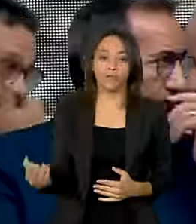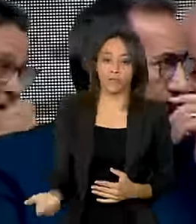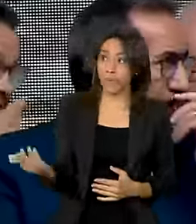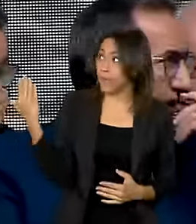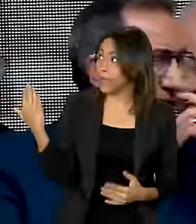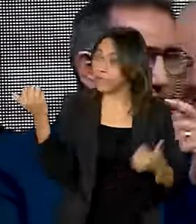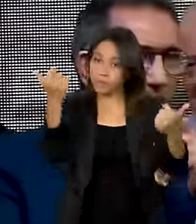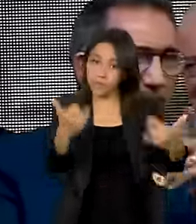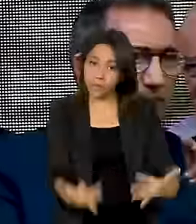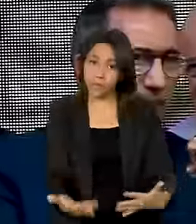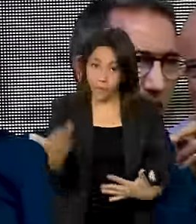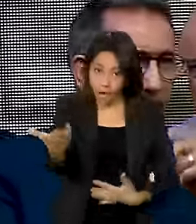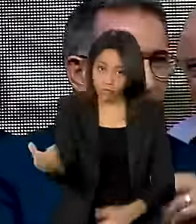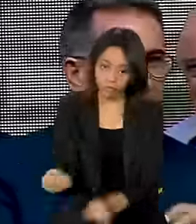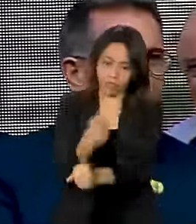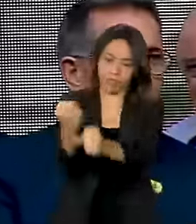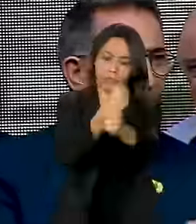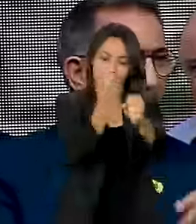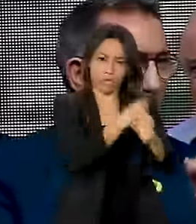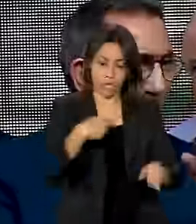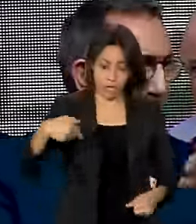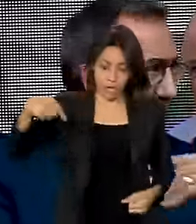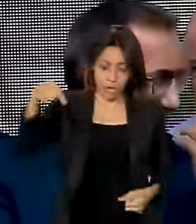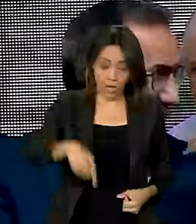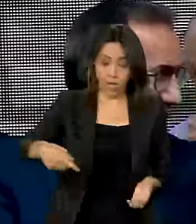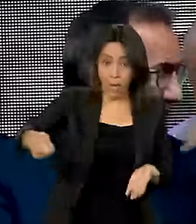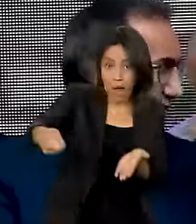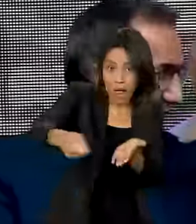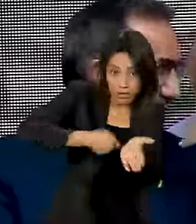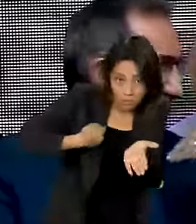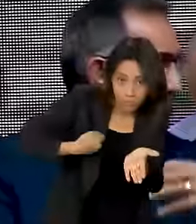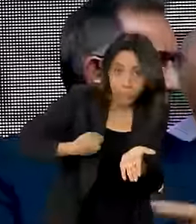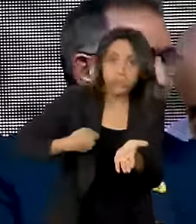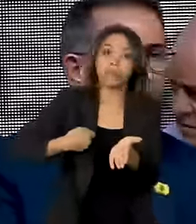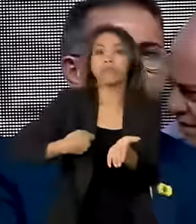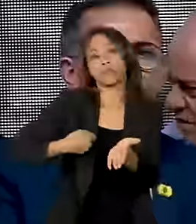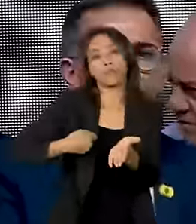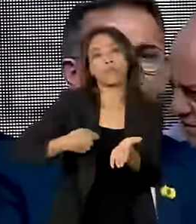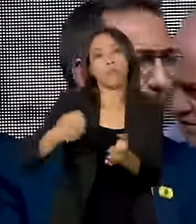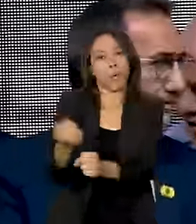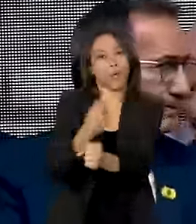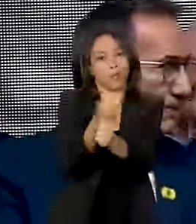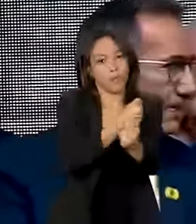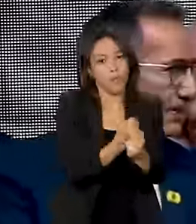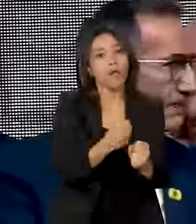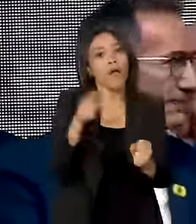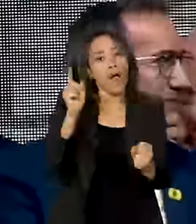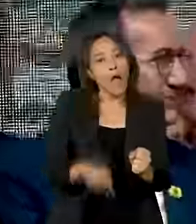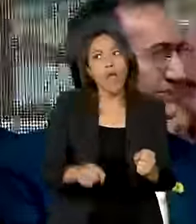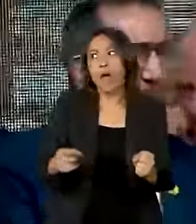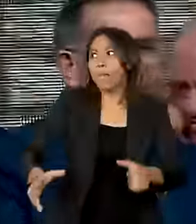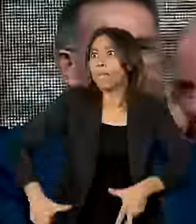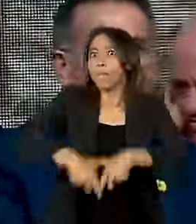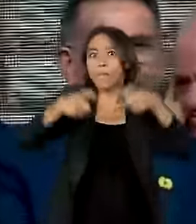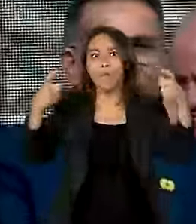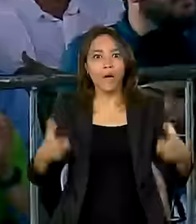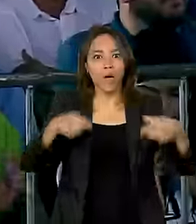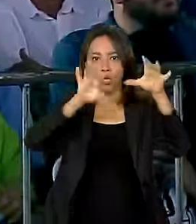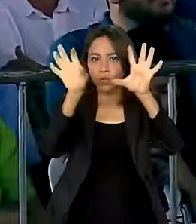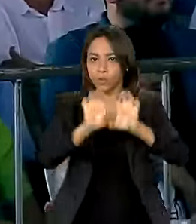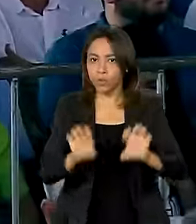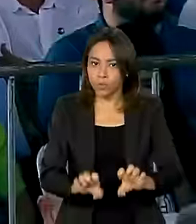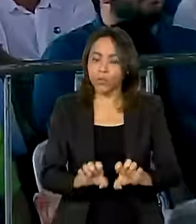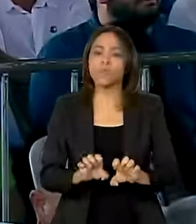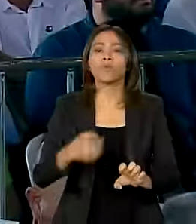obra que nós estamos assinando aqui é a maior obra de infraestrutura da